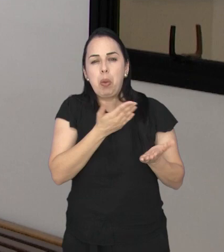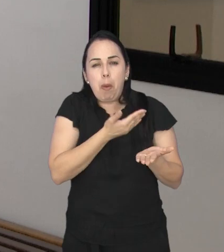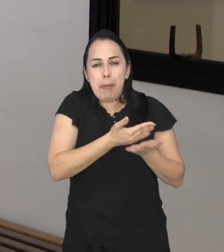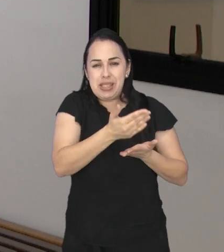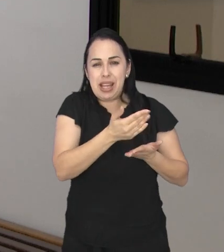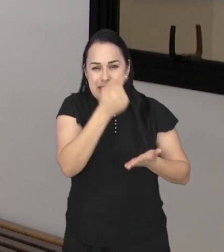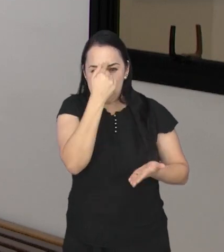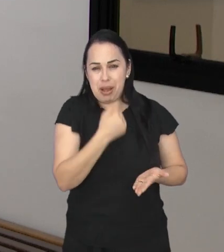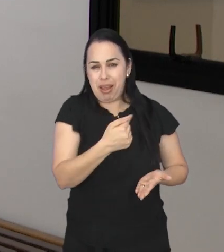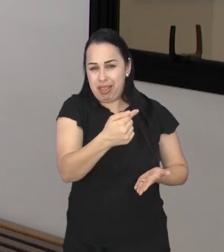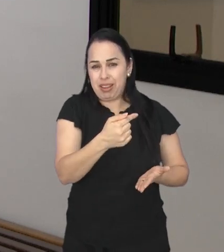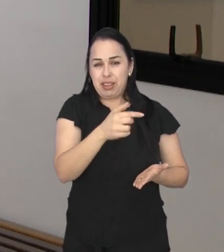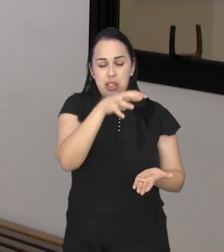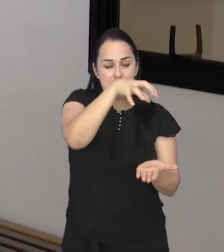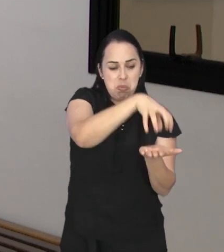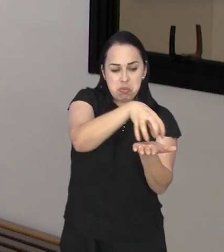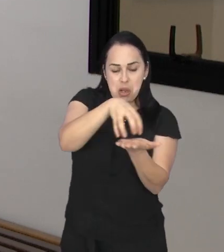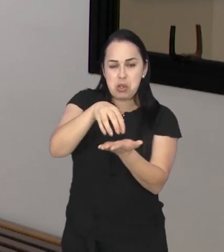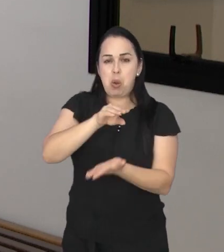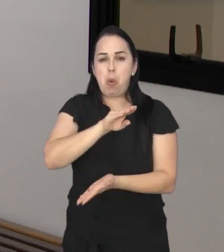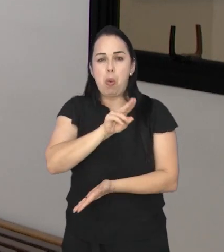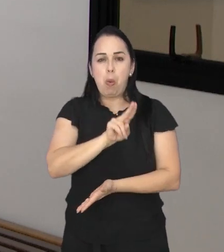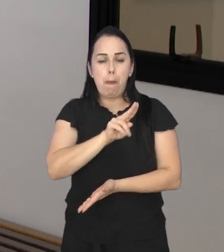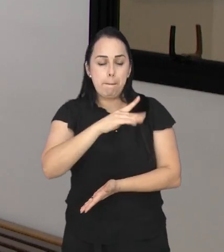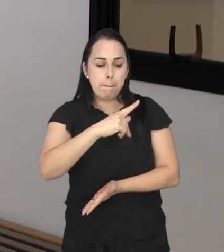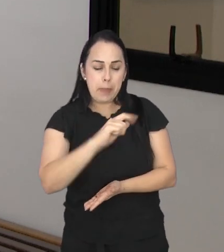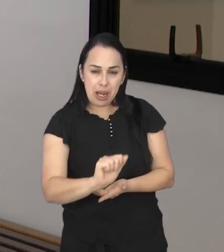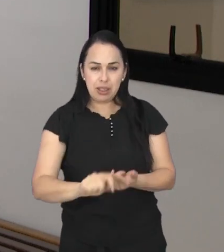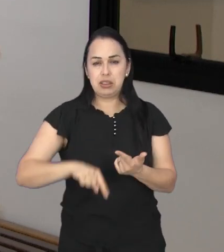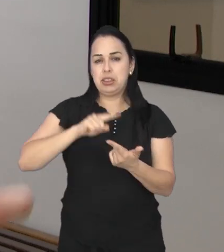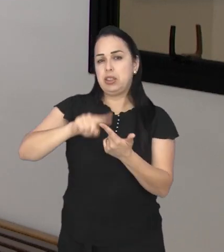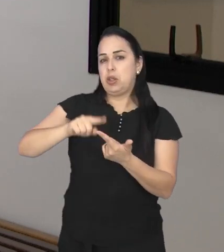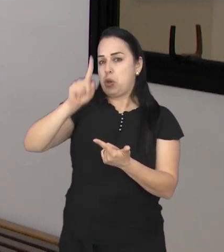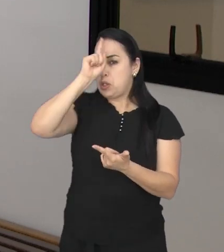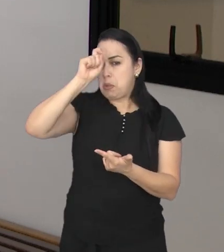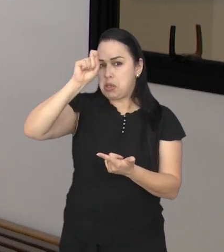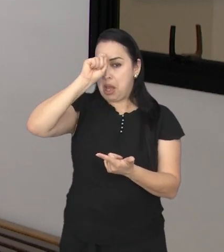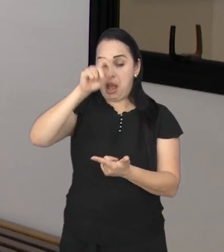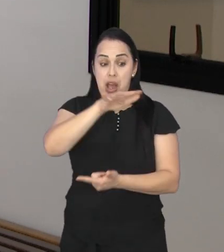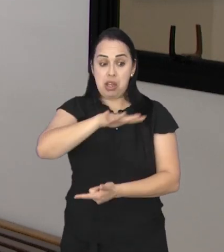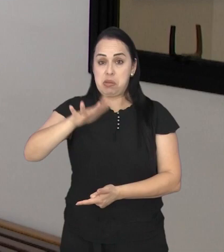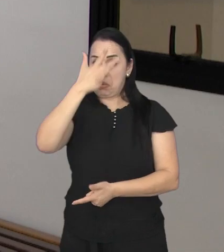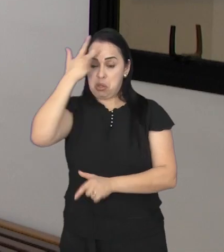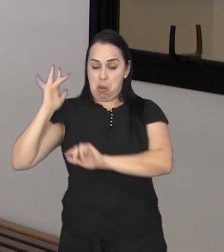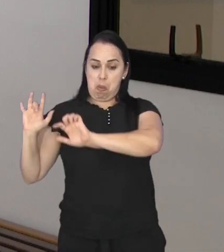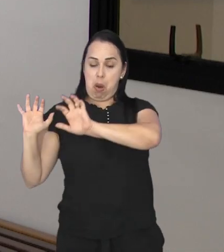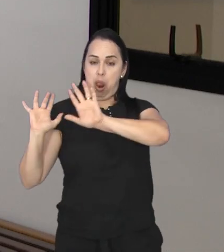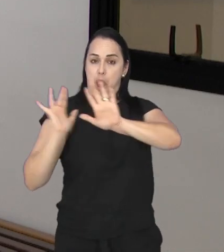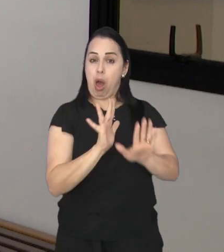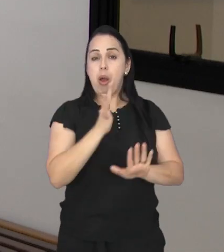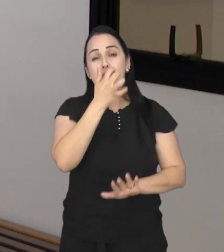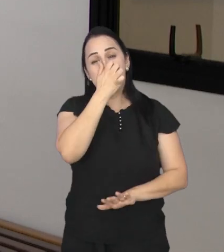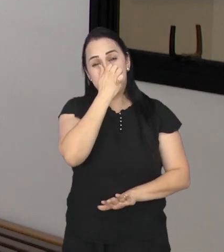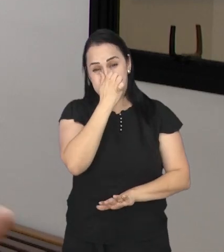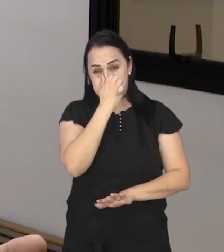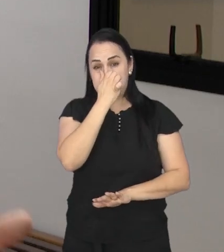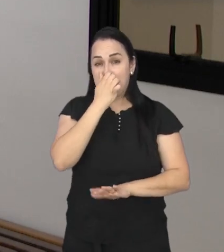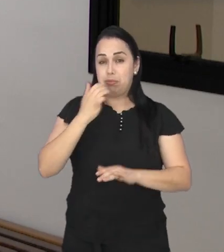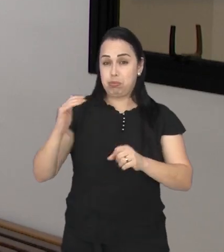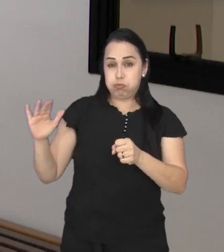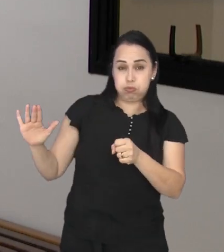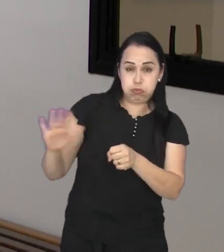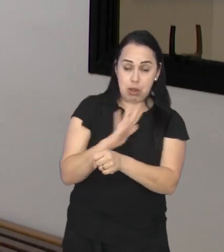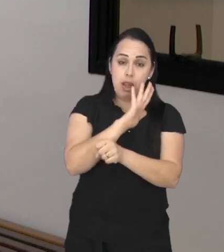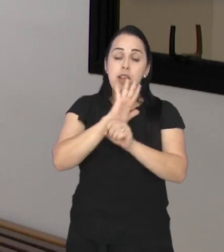início de semana, que as unidades básicas de saúde, os UPAs, as unidades de saúde ficam lotadas pela